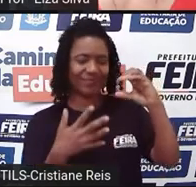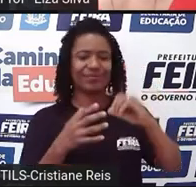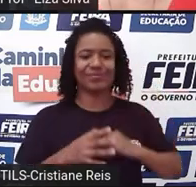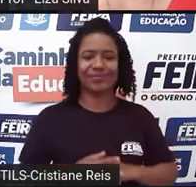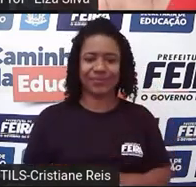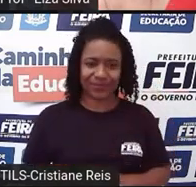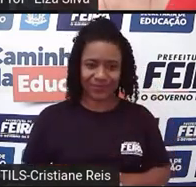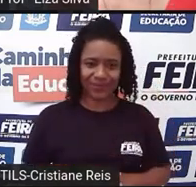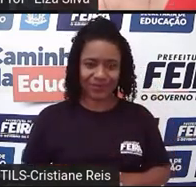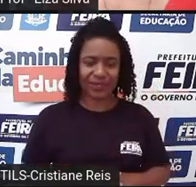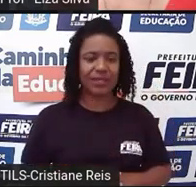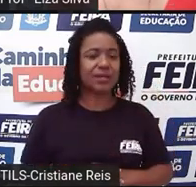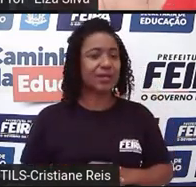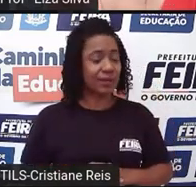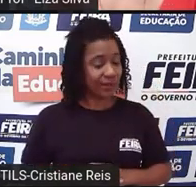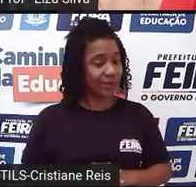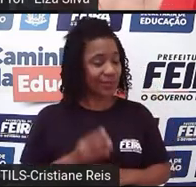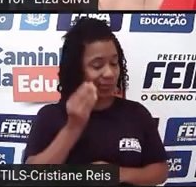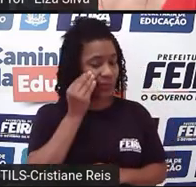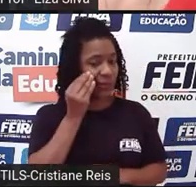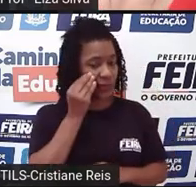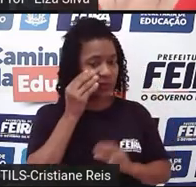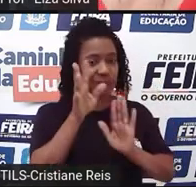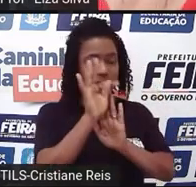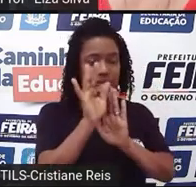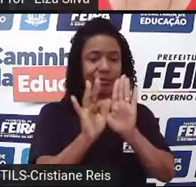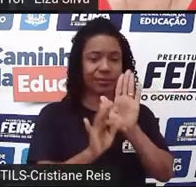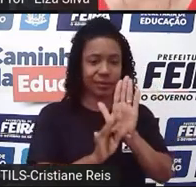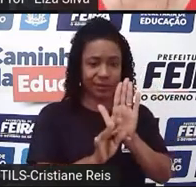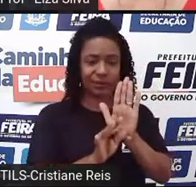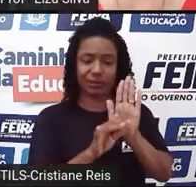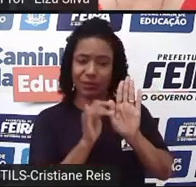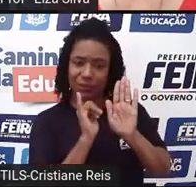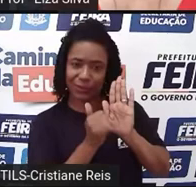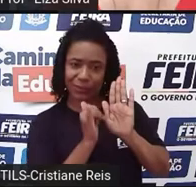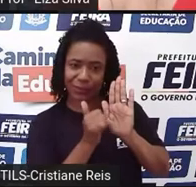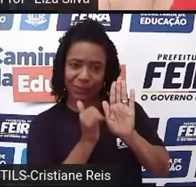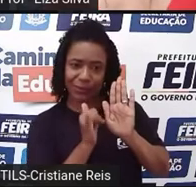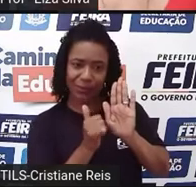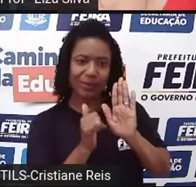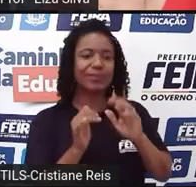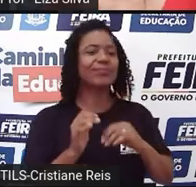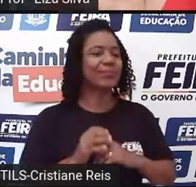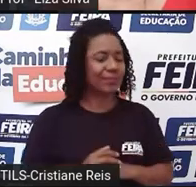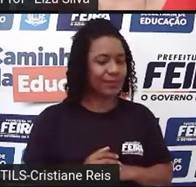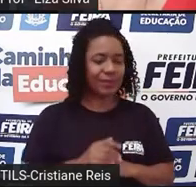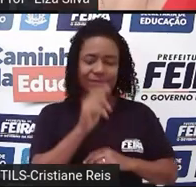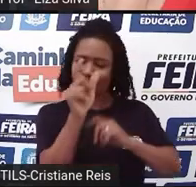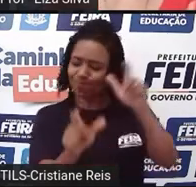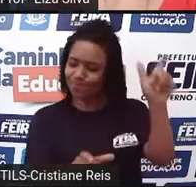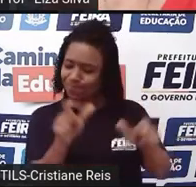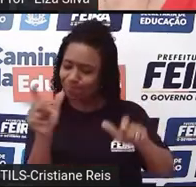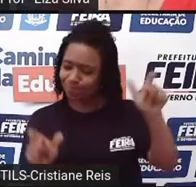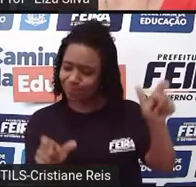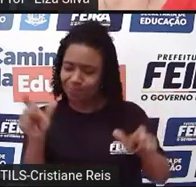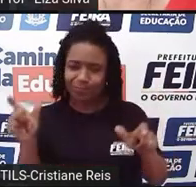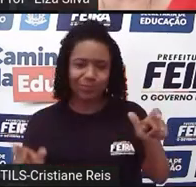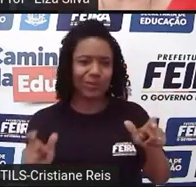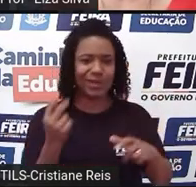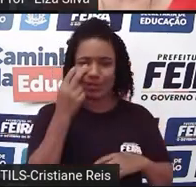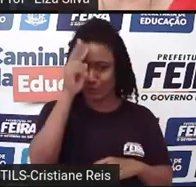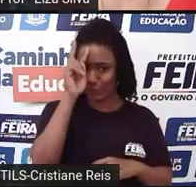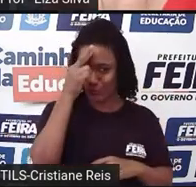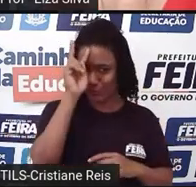são próprias do texto narrativo. Tem os fatos que acontecem, tem os personagens, o enredo, a